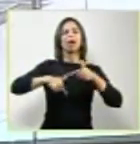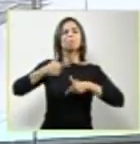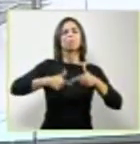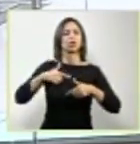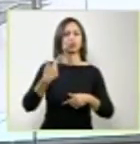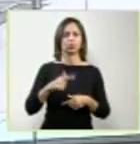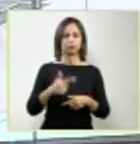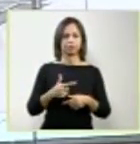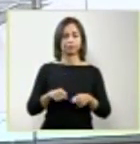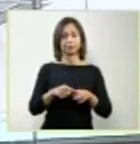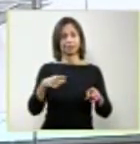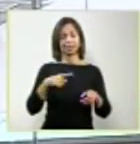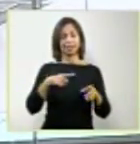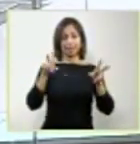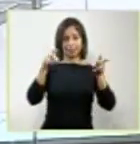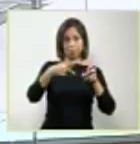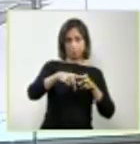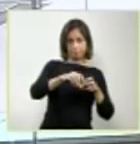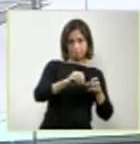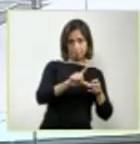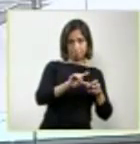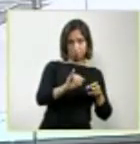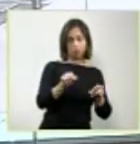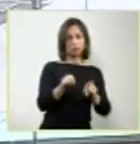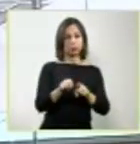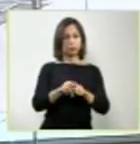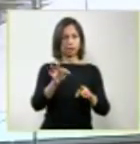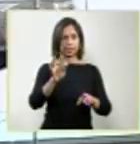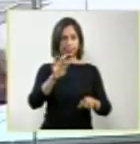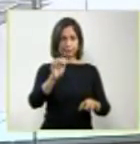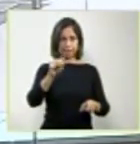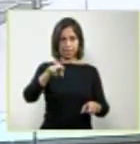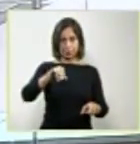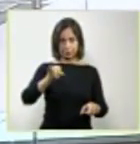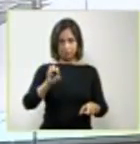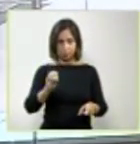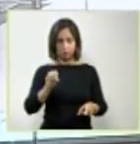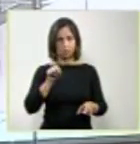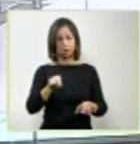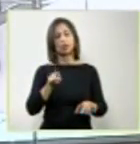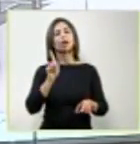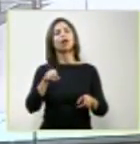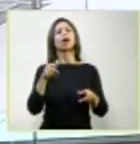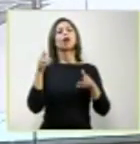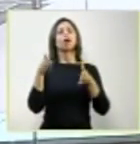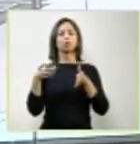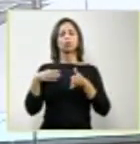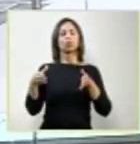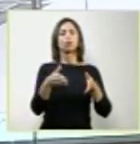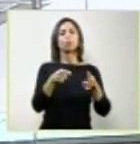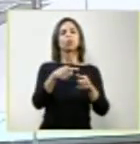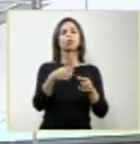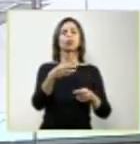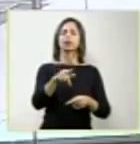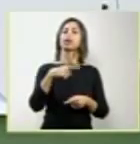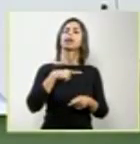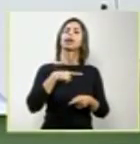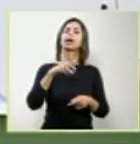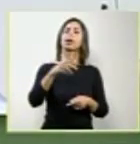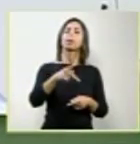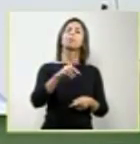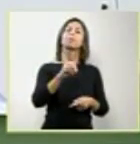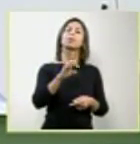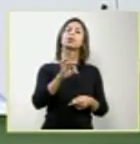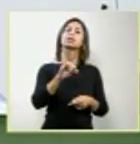poliidrâminio é muito também acompanhada de toxemia gravídica, que é um caso grave, que